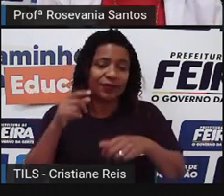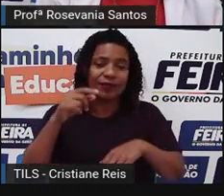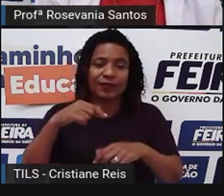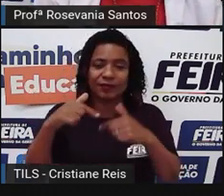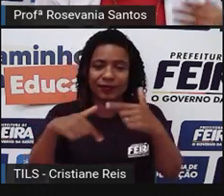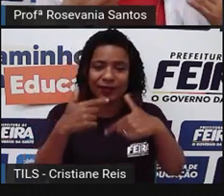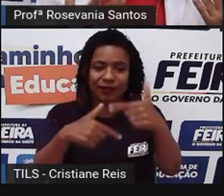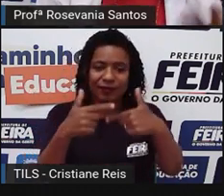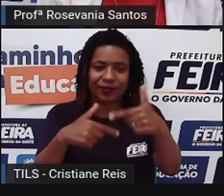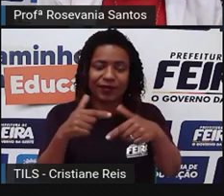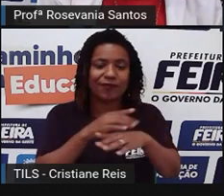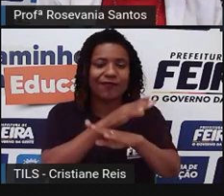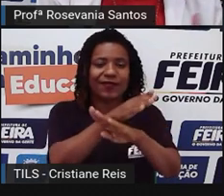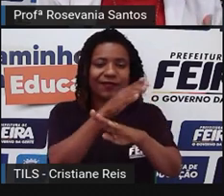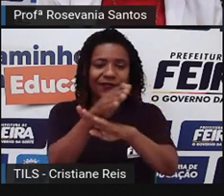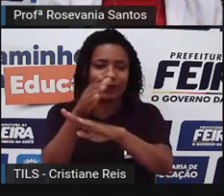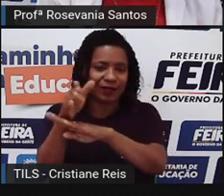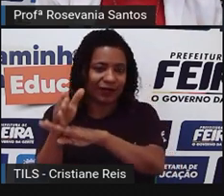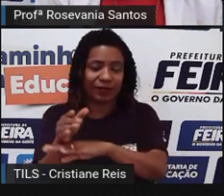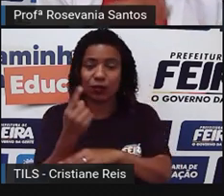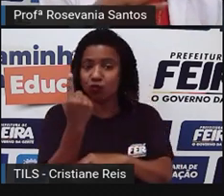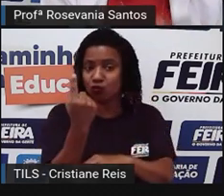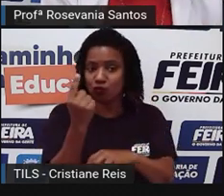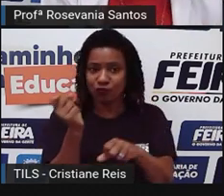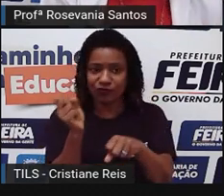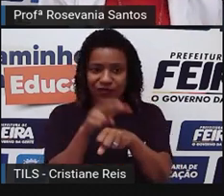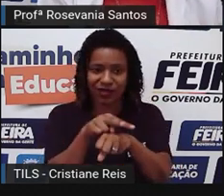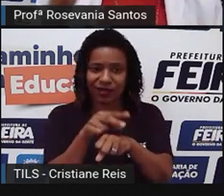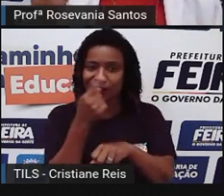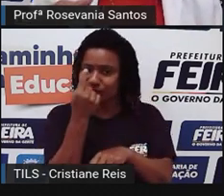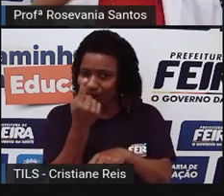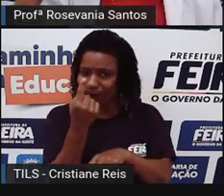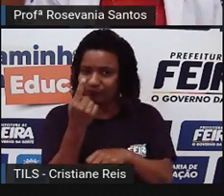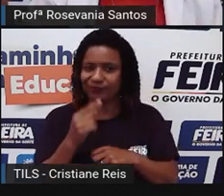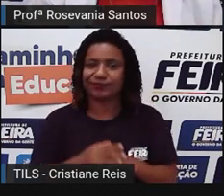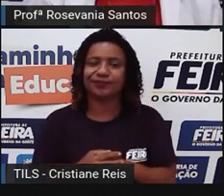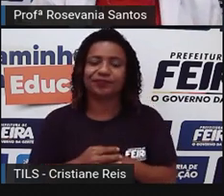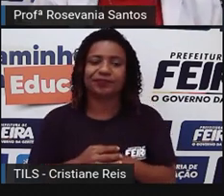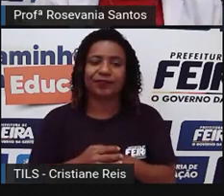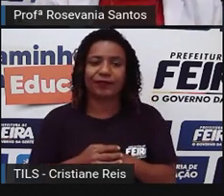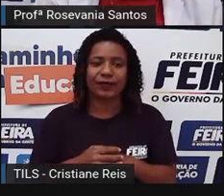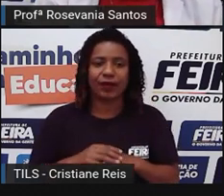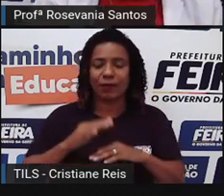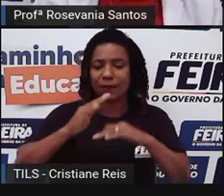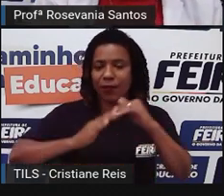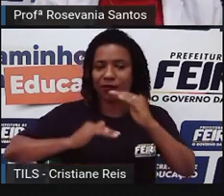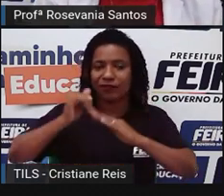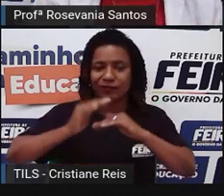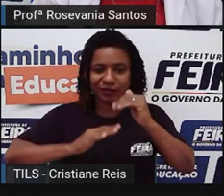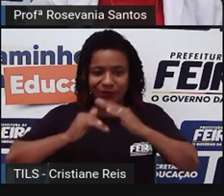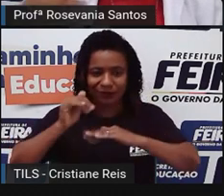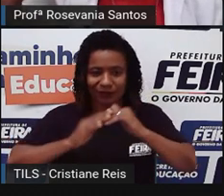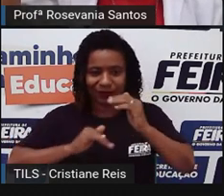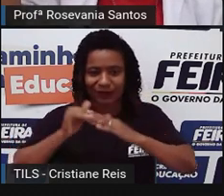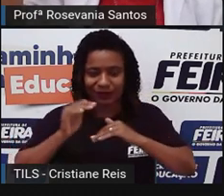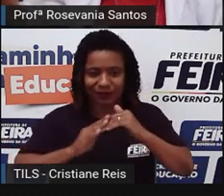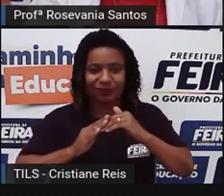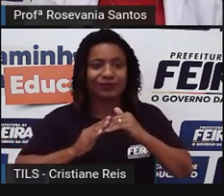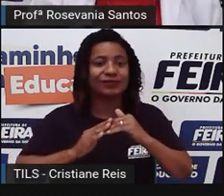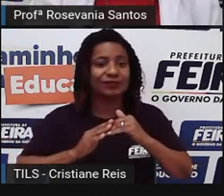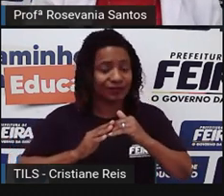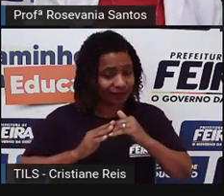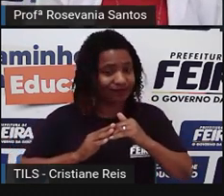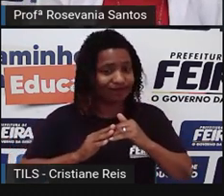vai perceber. Quando se tem uma vaga de emprego na qual se tem poucos profissionais para se trabalhar, às vezes até precisa